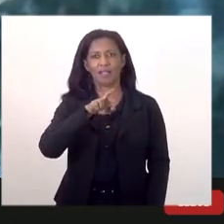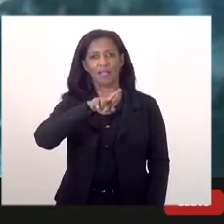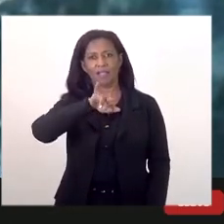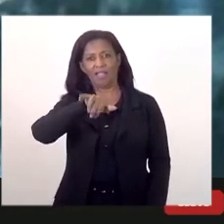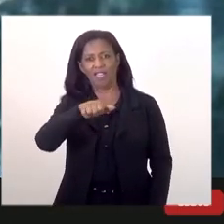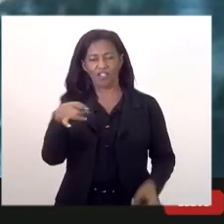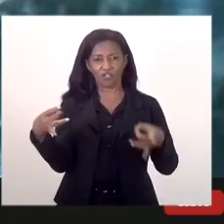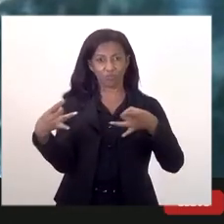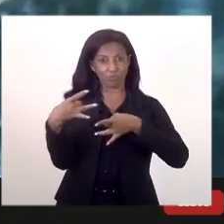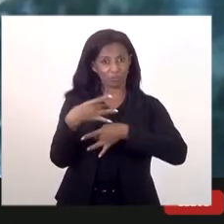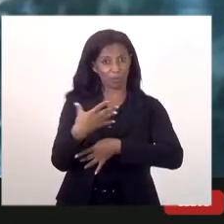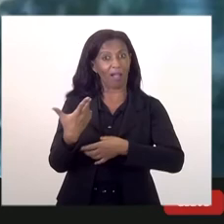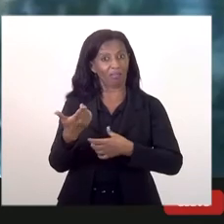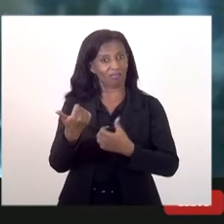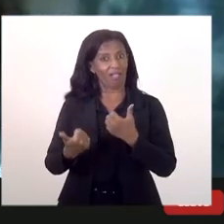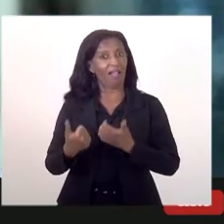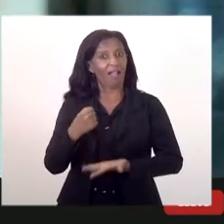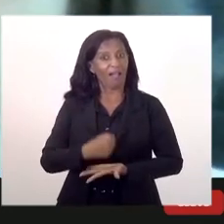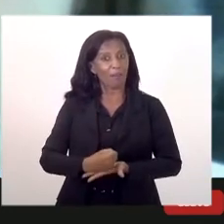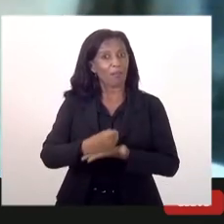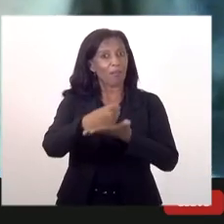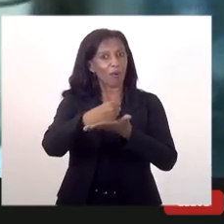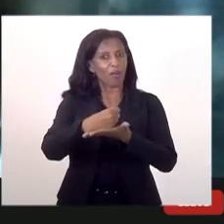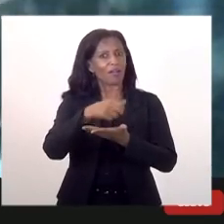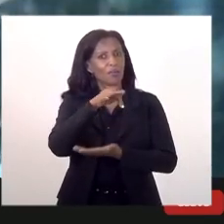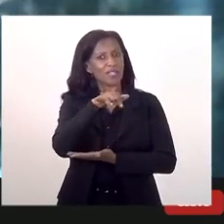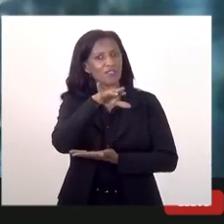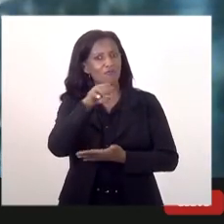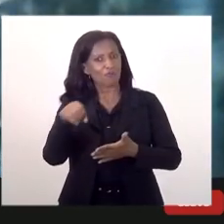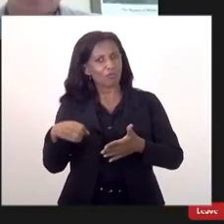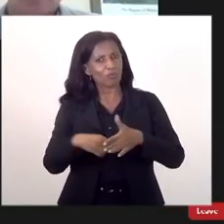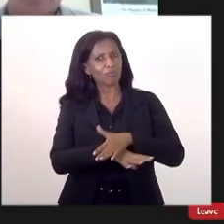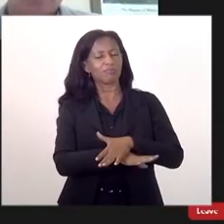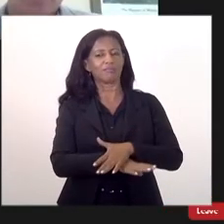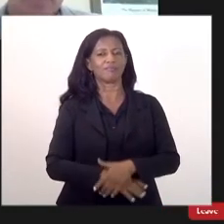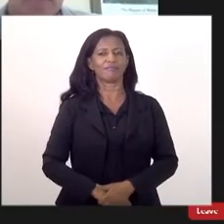apoiando esse fundo soberano muito obrigada